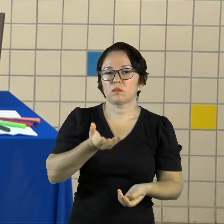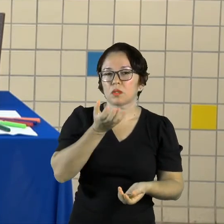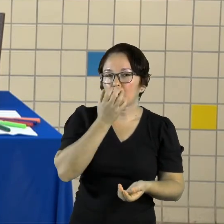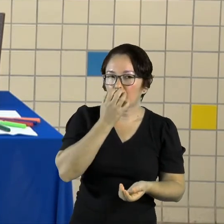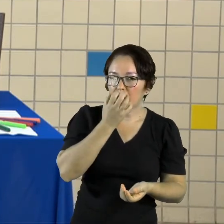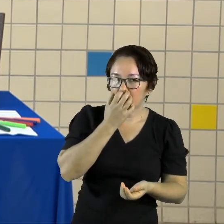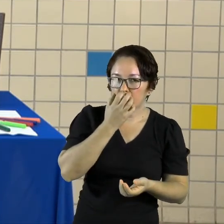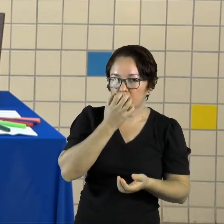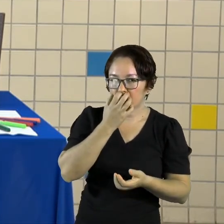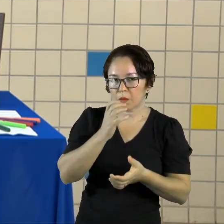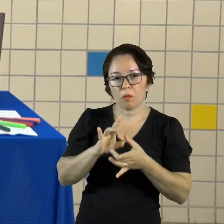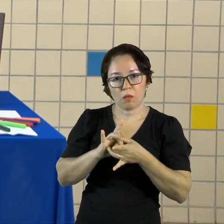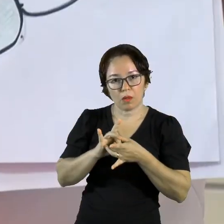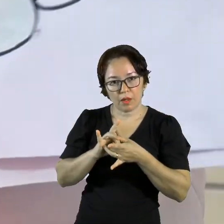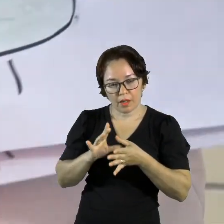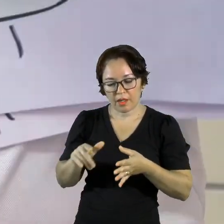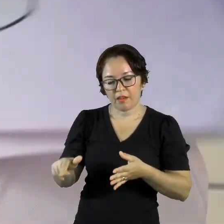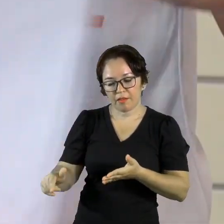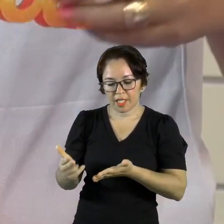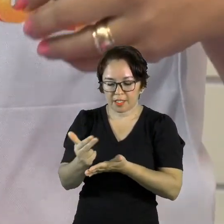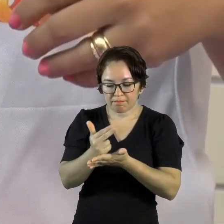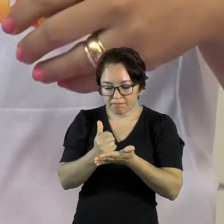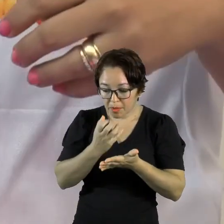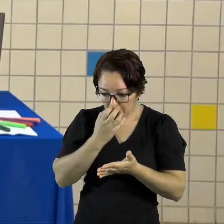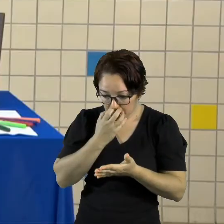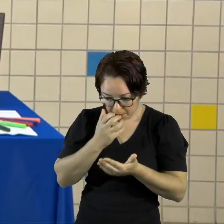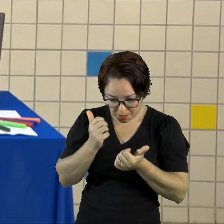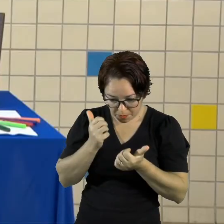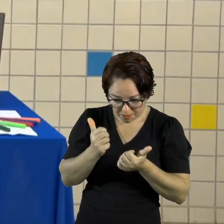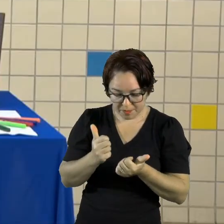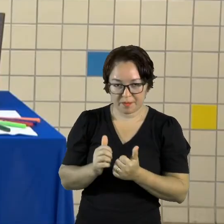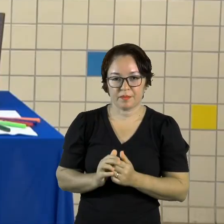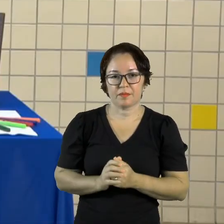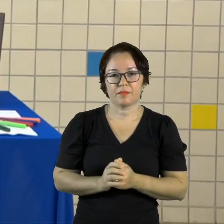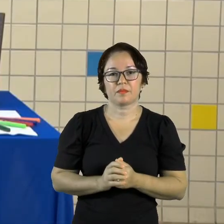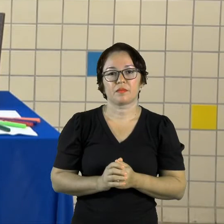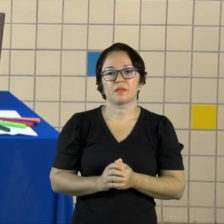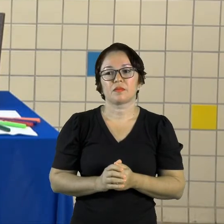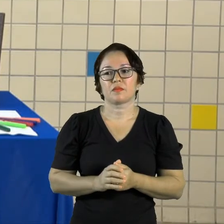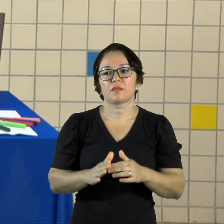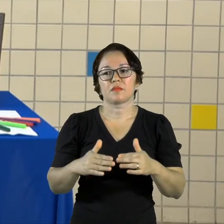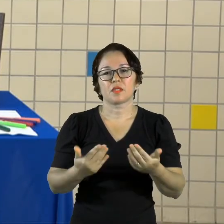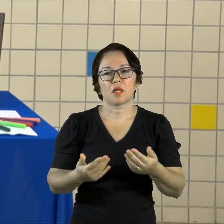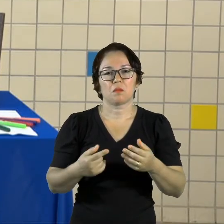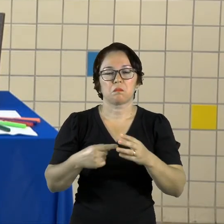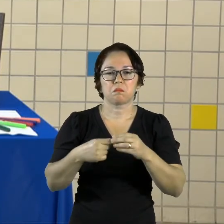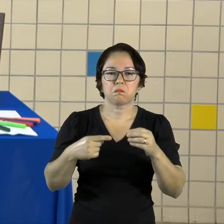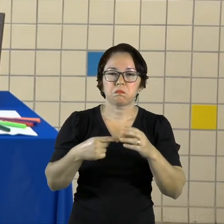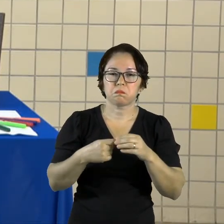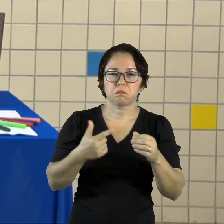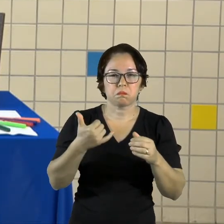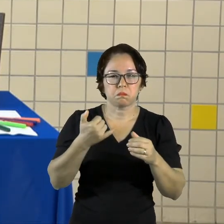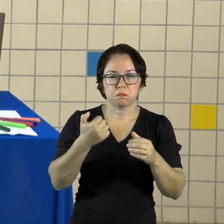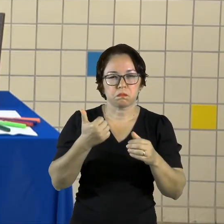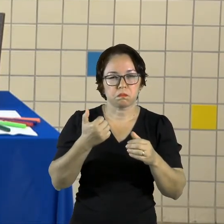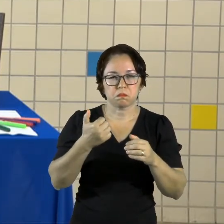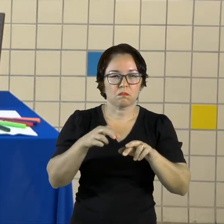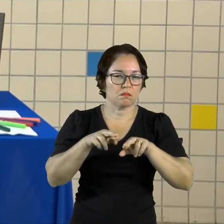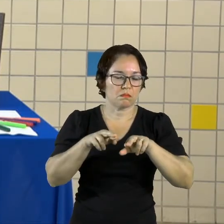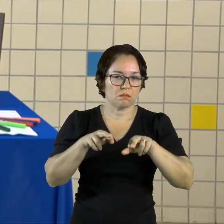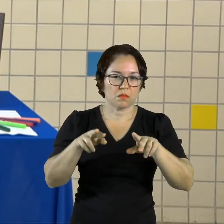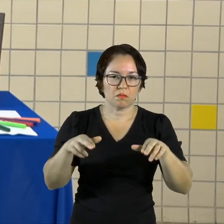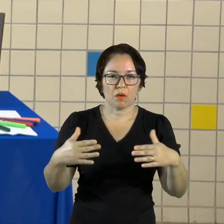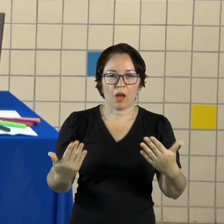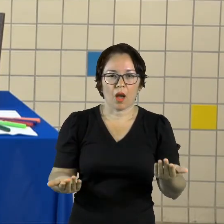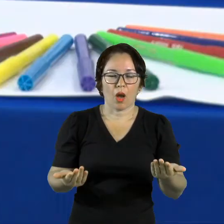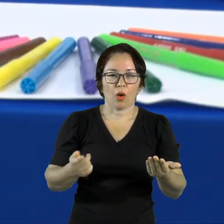fazer um desenho De um cachorro Disponibilize para ela Alguns riscadores Como canetinha Giz